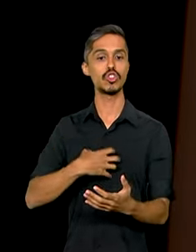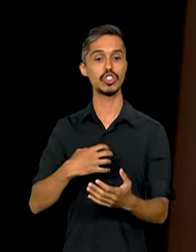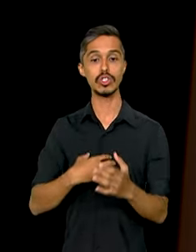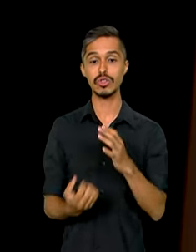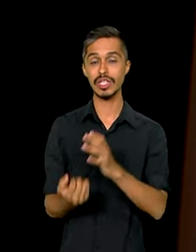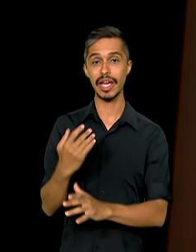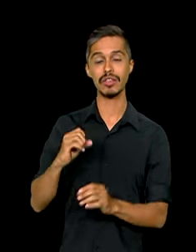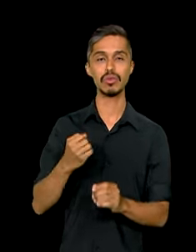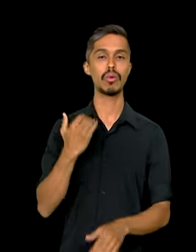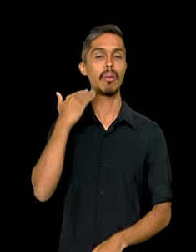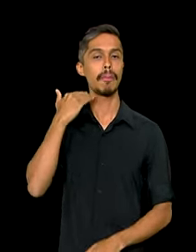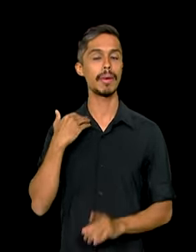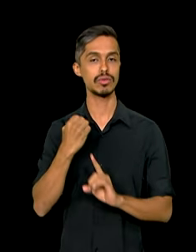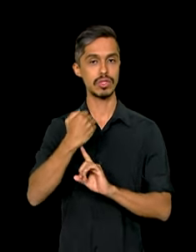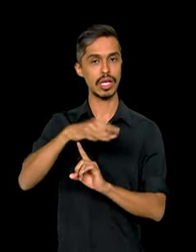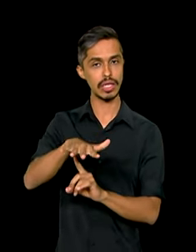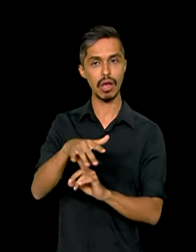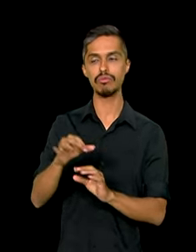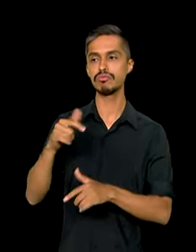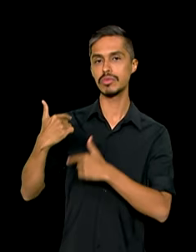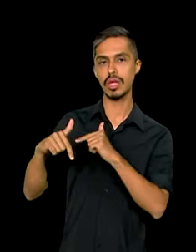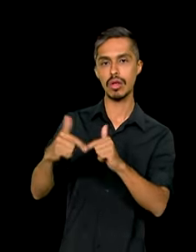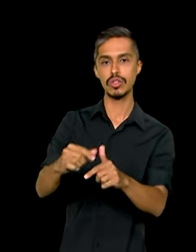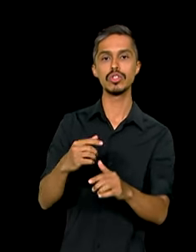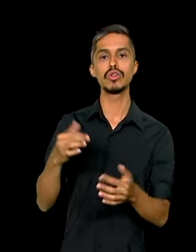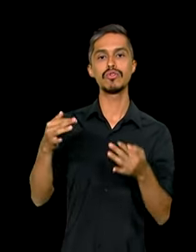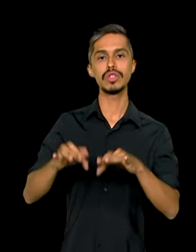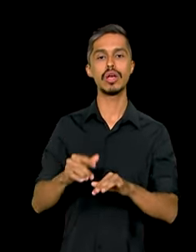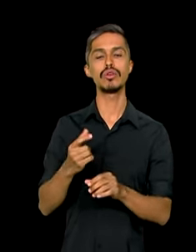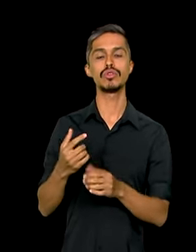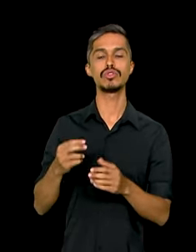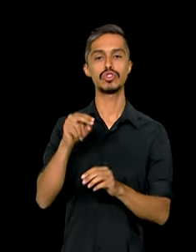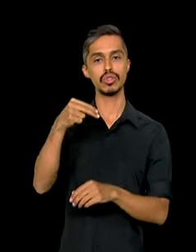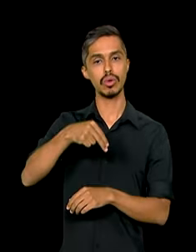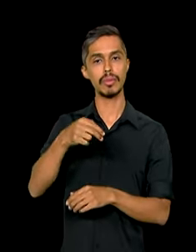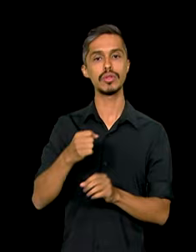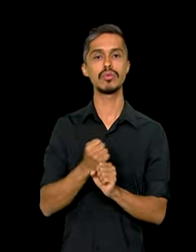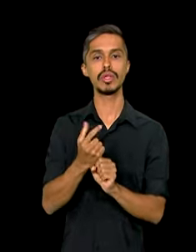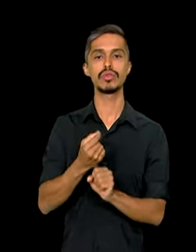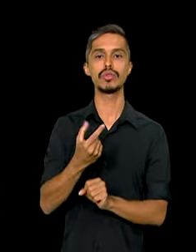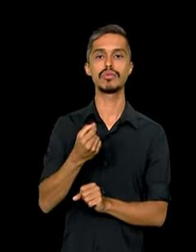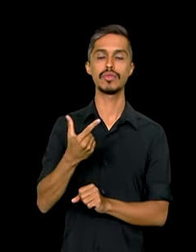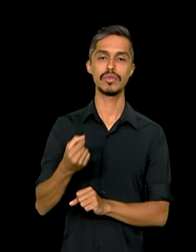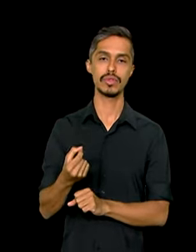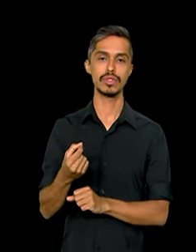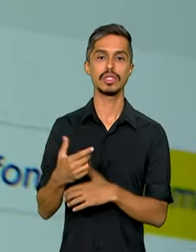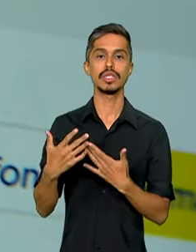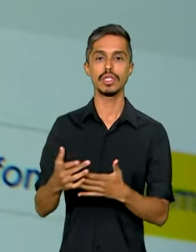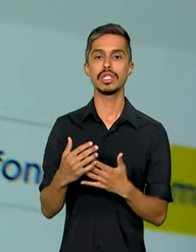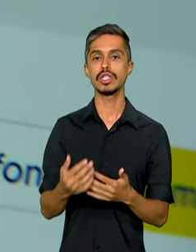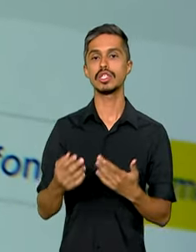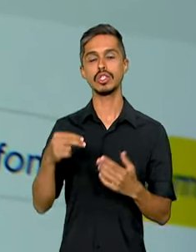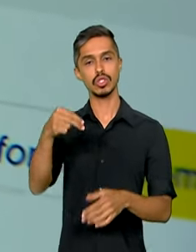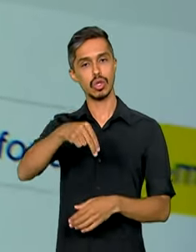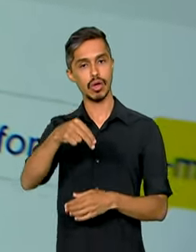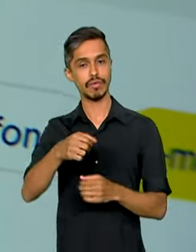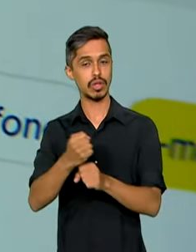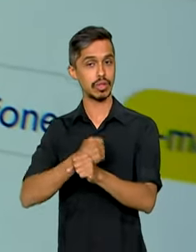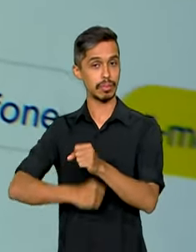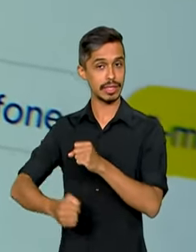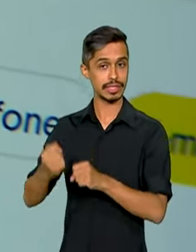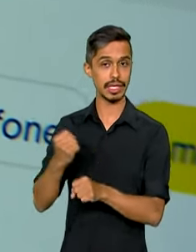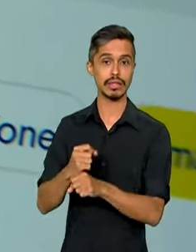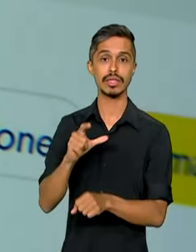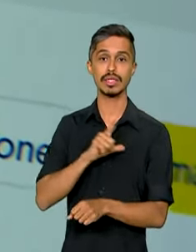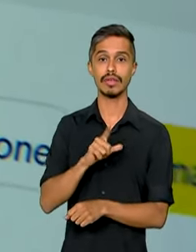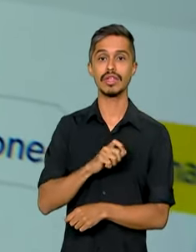criado pelo Banco Central começou a funcionar no final de novembro de 2020 e atingiu em novembro do ano passado